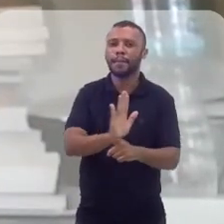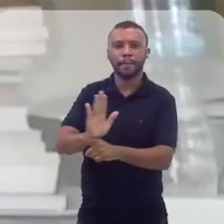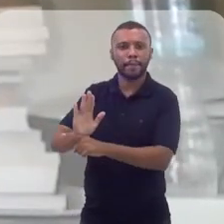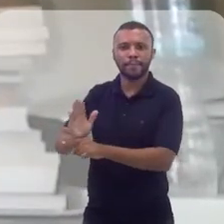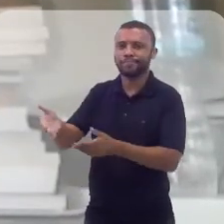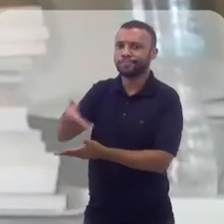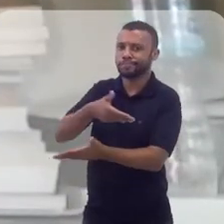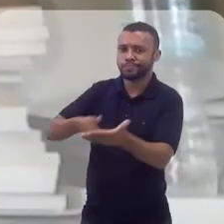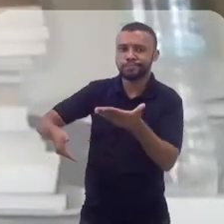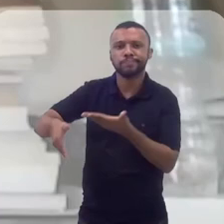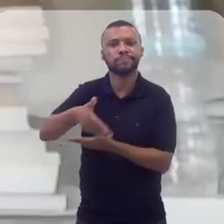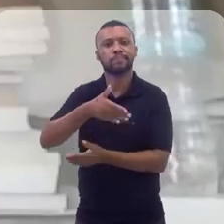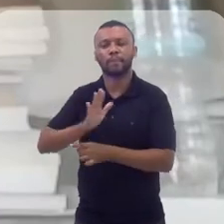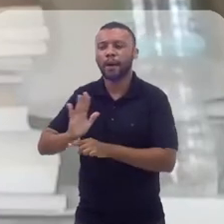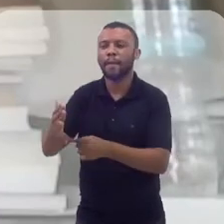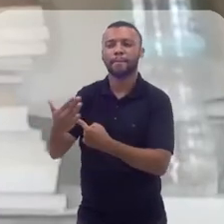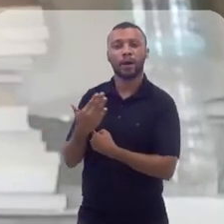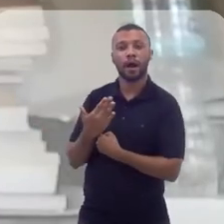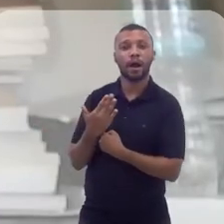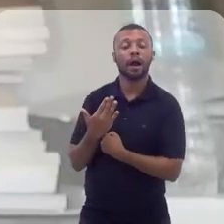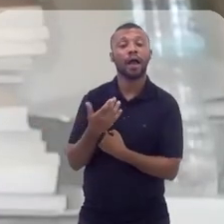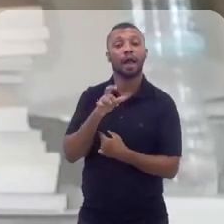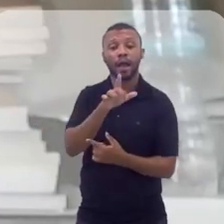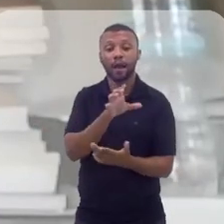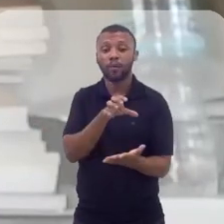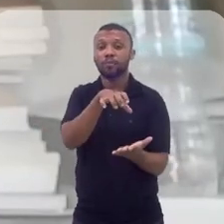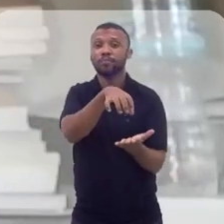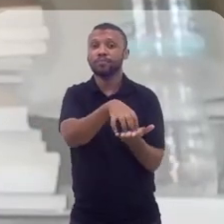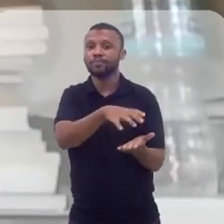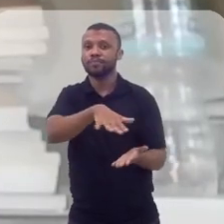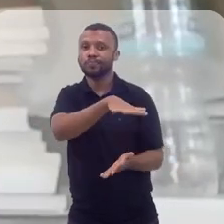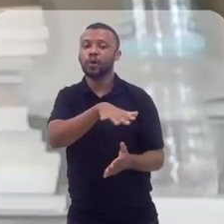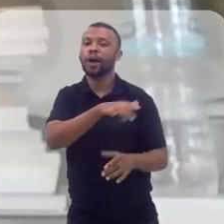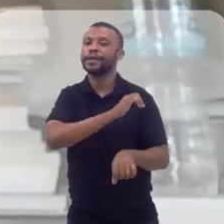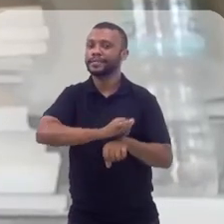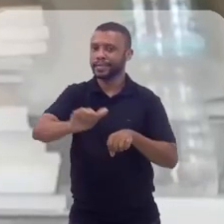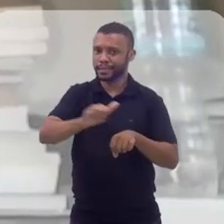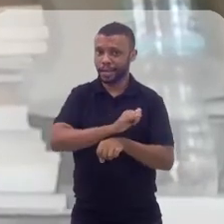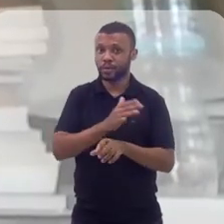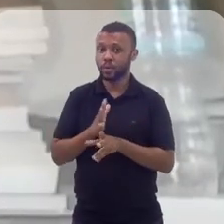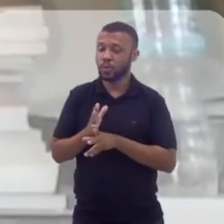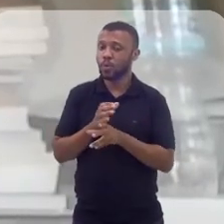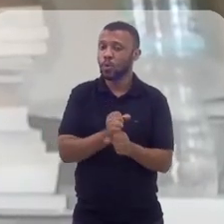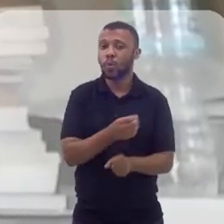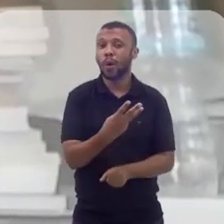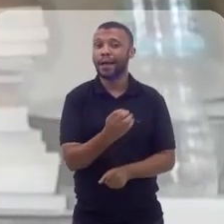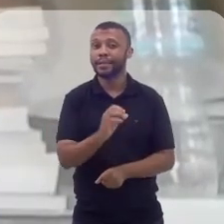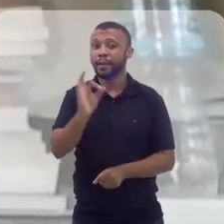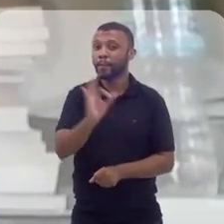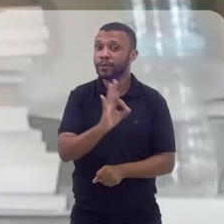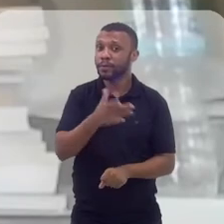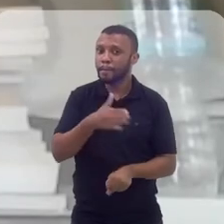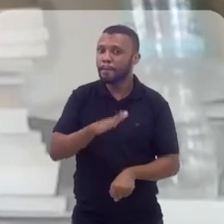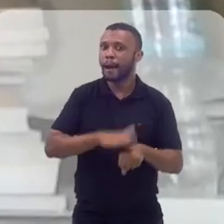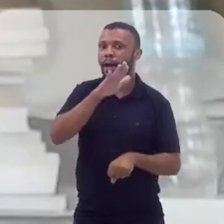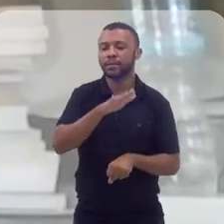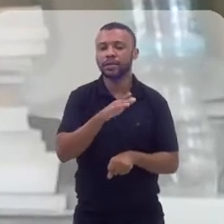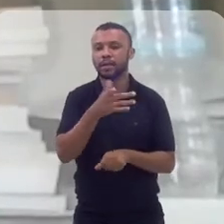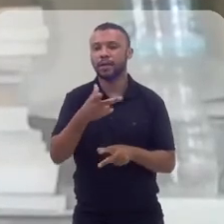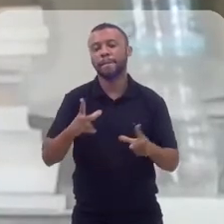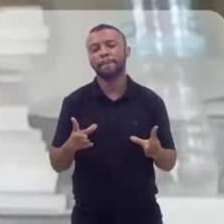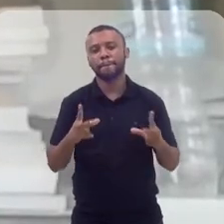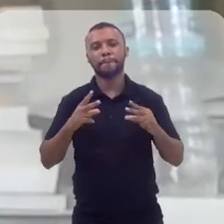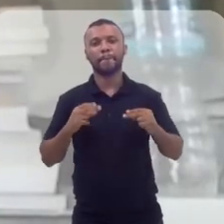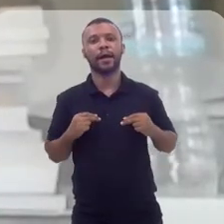mas também é um setor estratégico. Esse que gera mais de 40% de desembarque merece